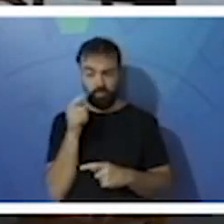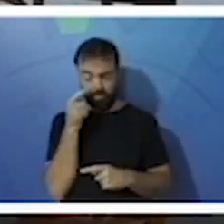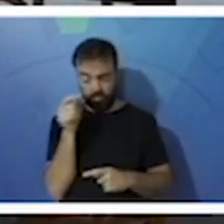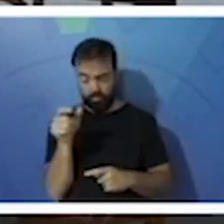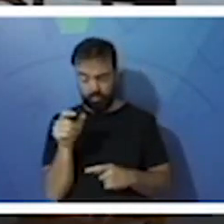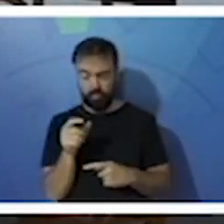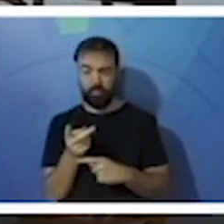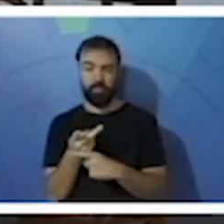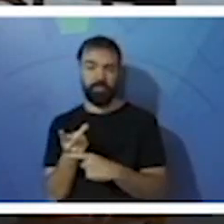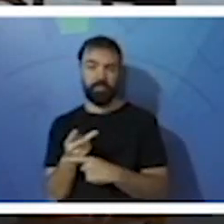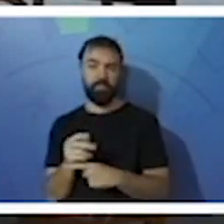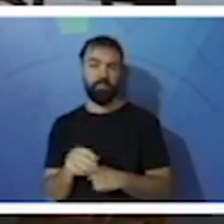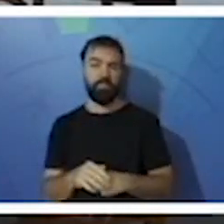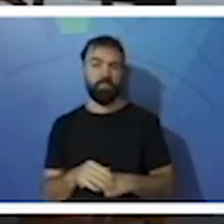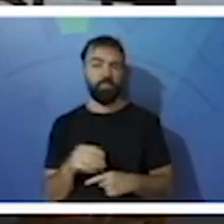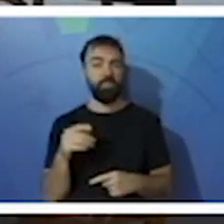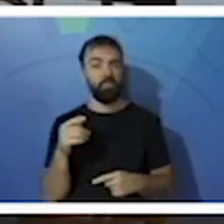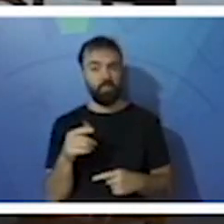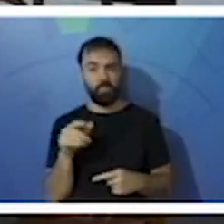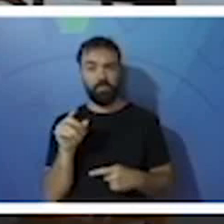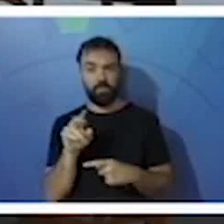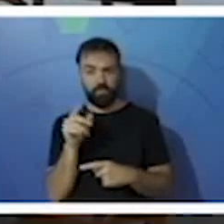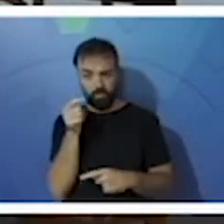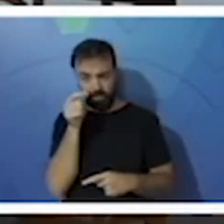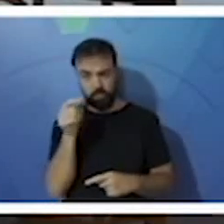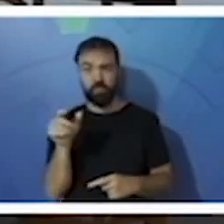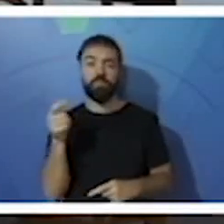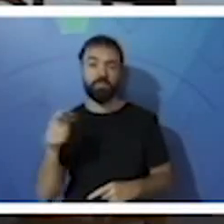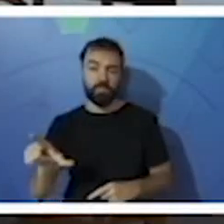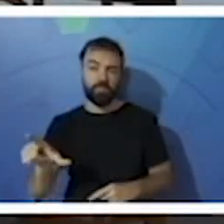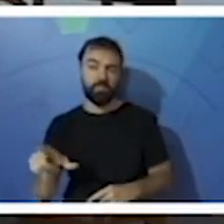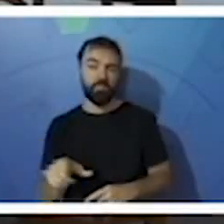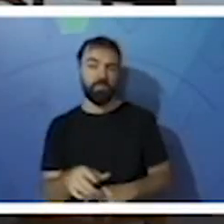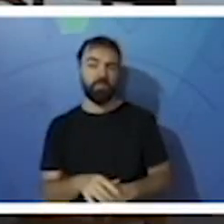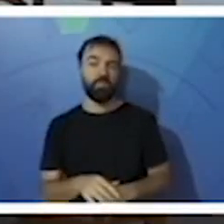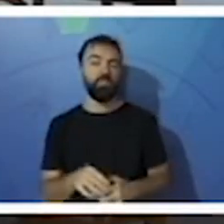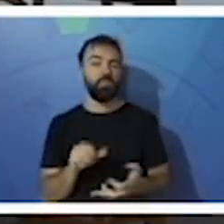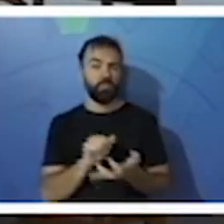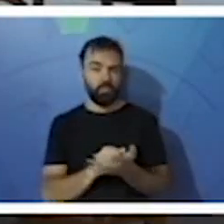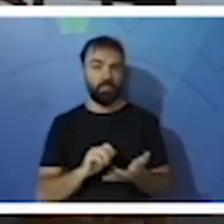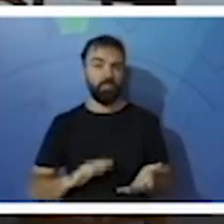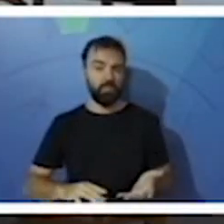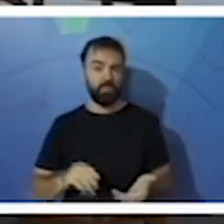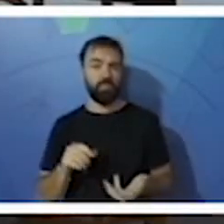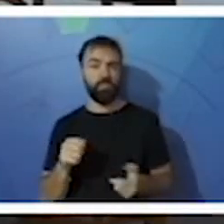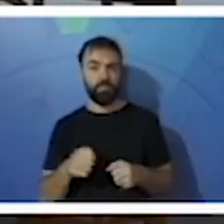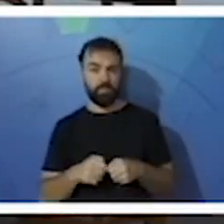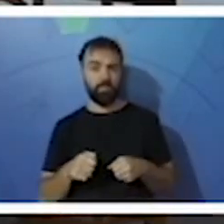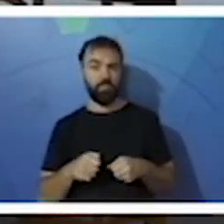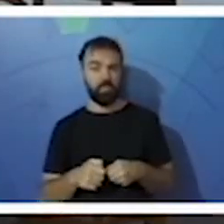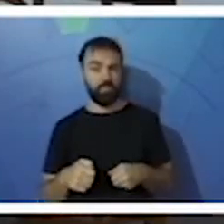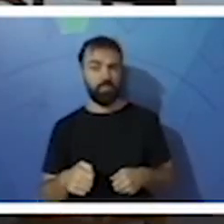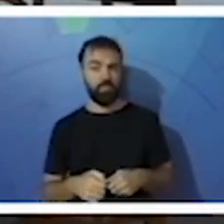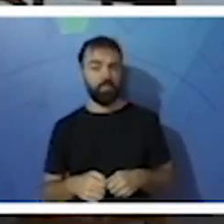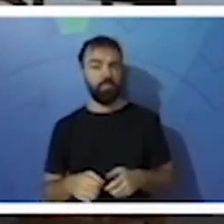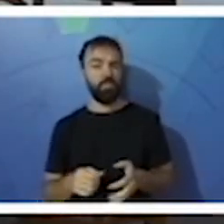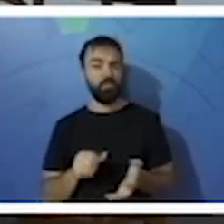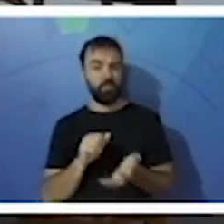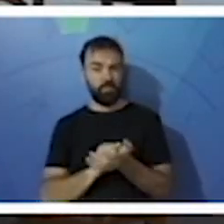calma. Se precisar, assiste novamente, tá? Façam as atividades da aula. A